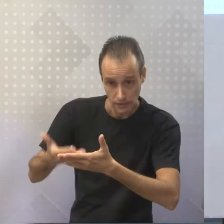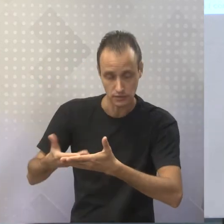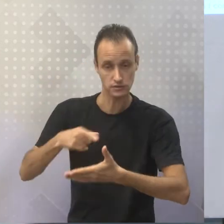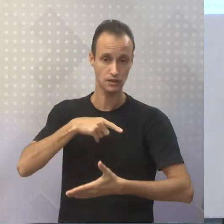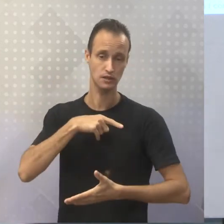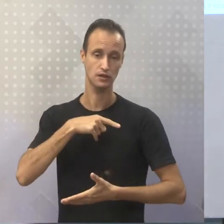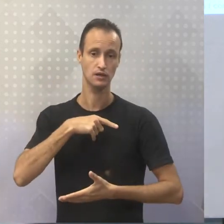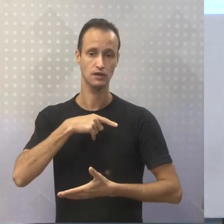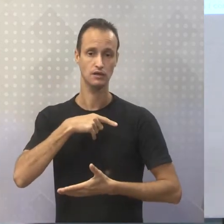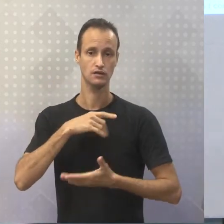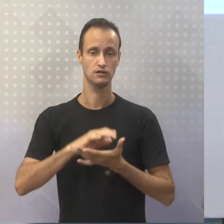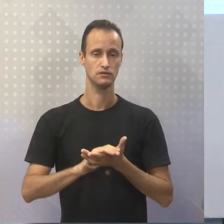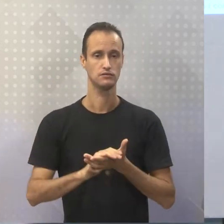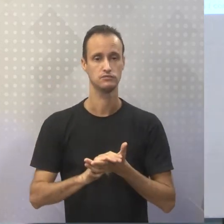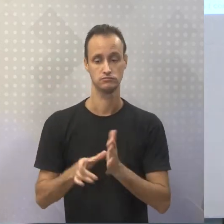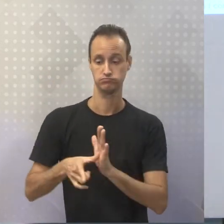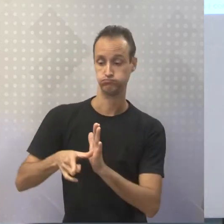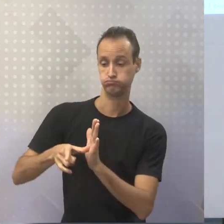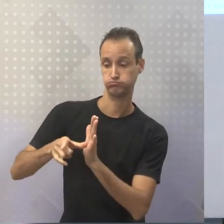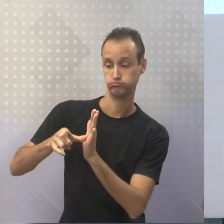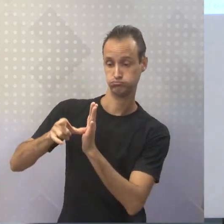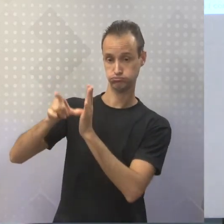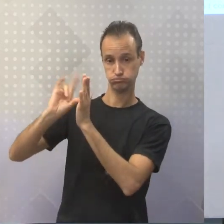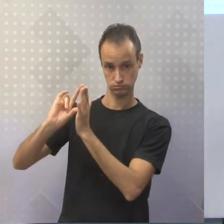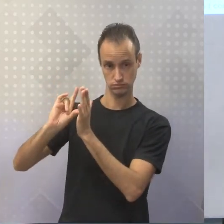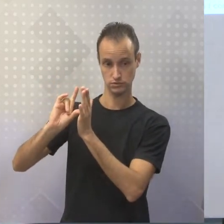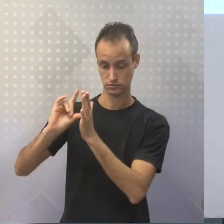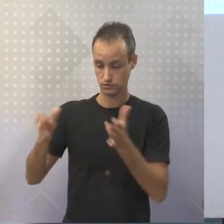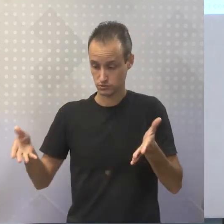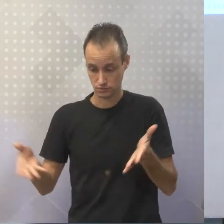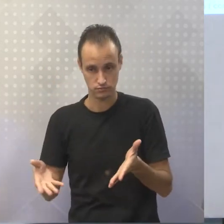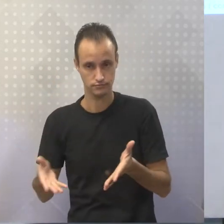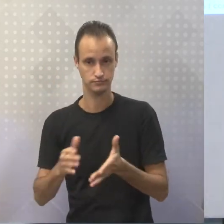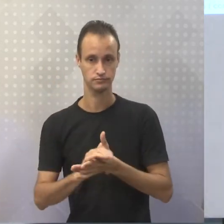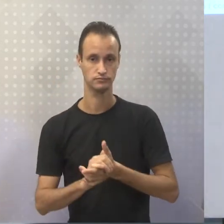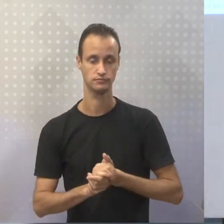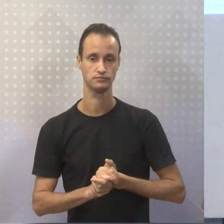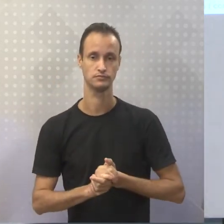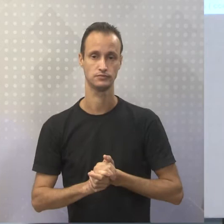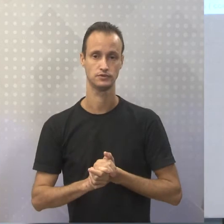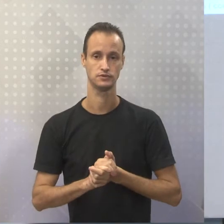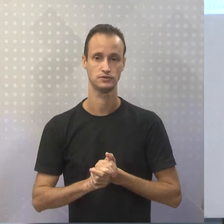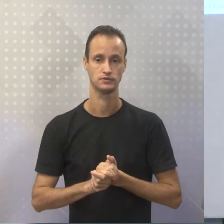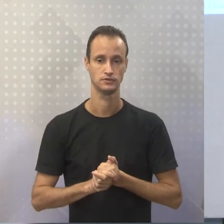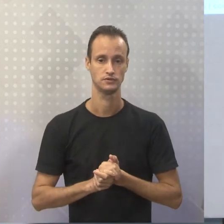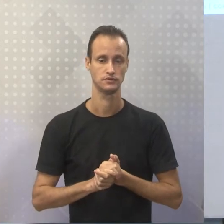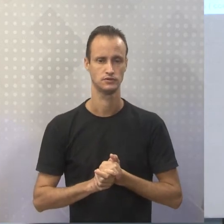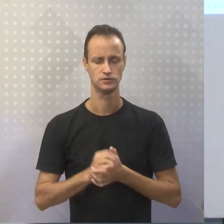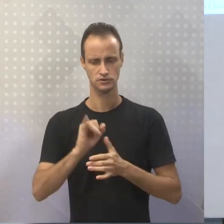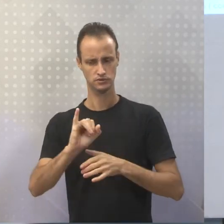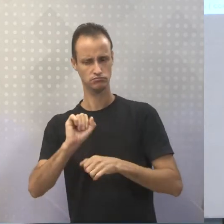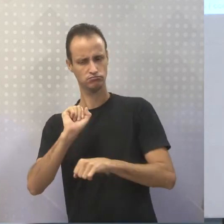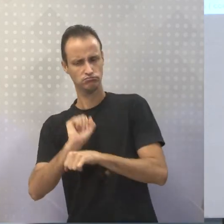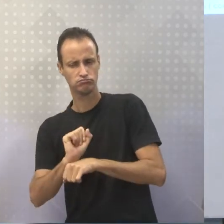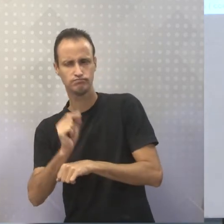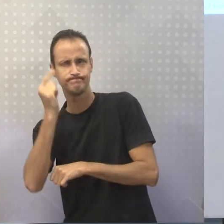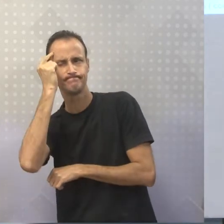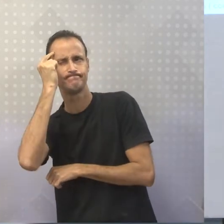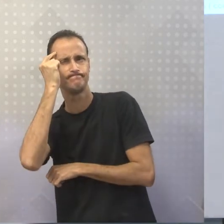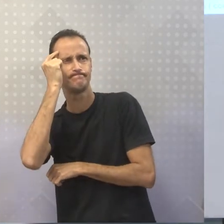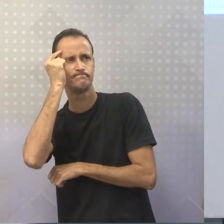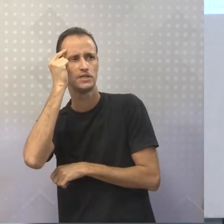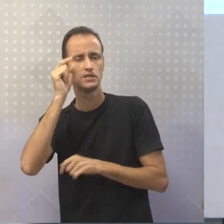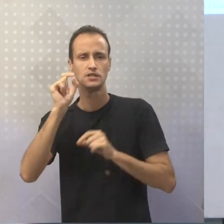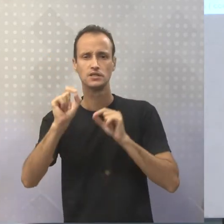Ou seja, muito anterior ao presente, tá? Por exemplo, se a gente for parar para dar